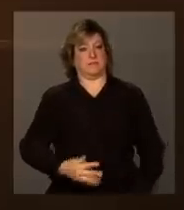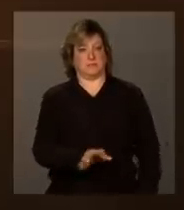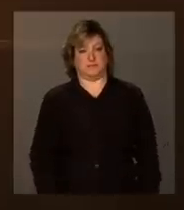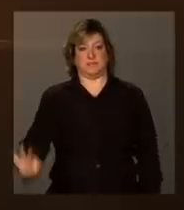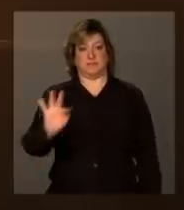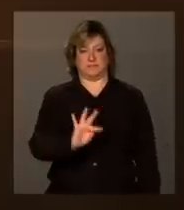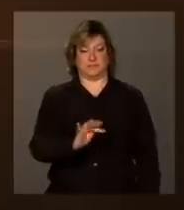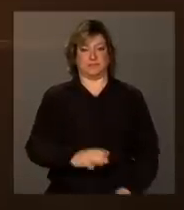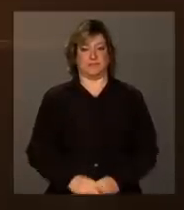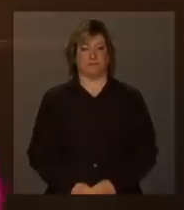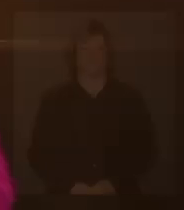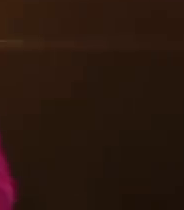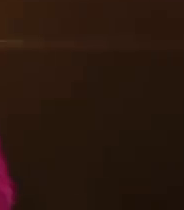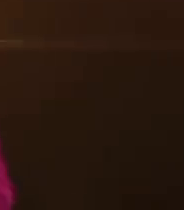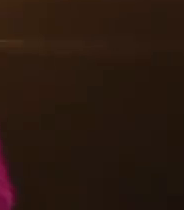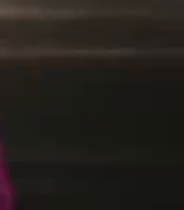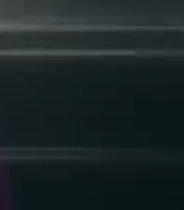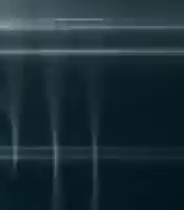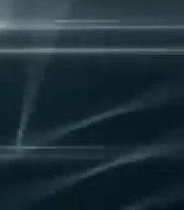a TV do Governo Federal.